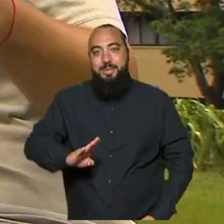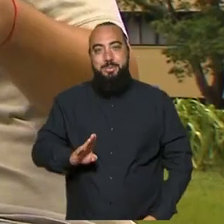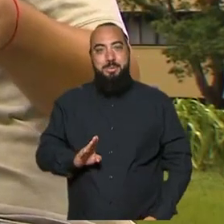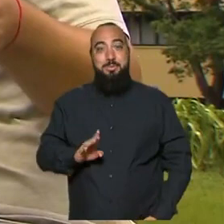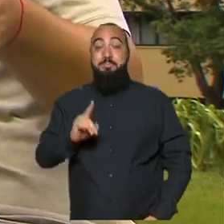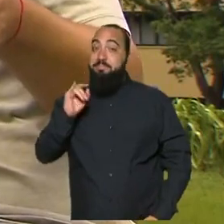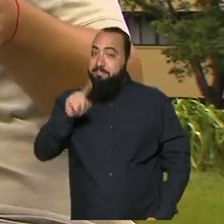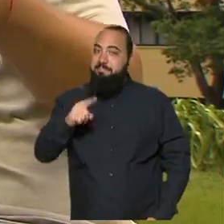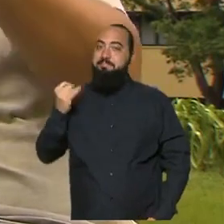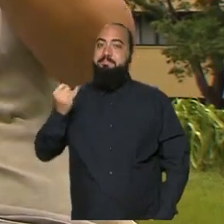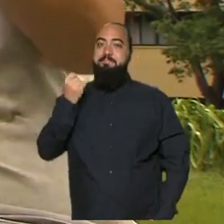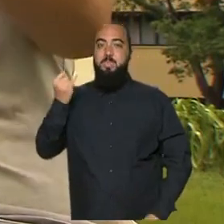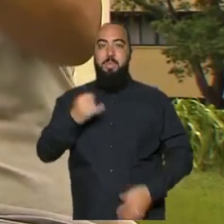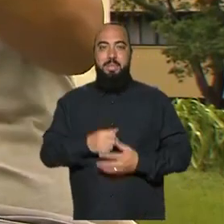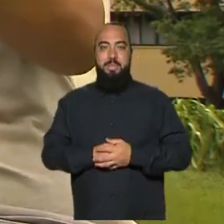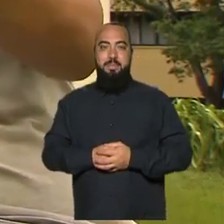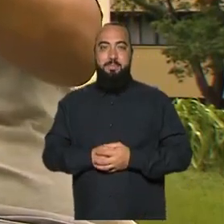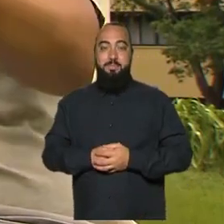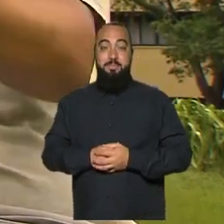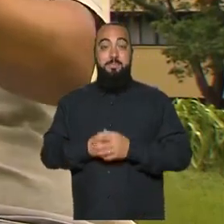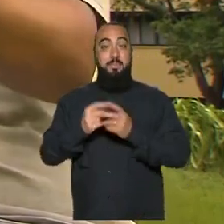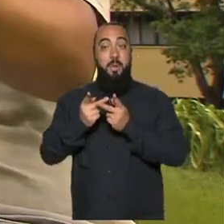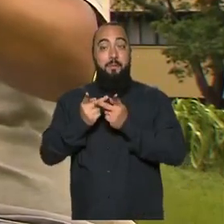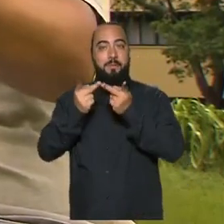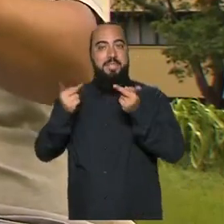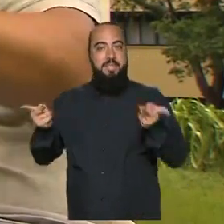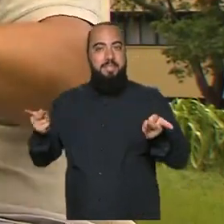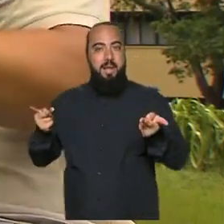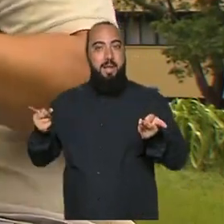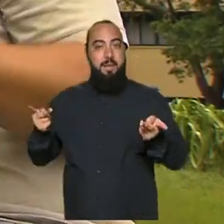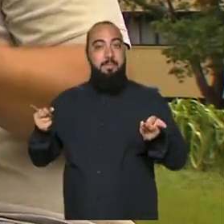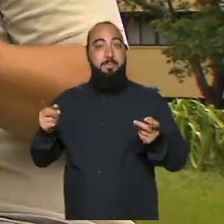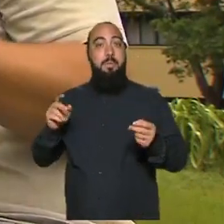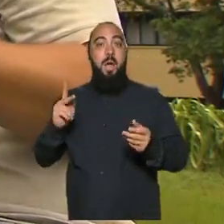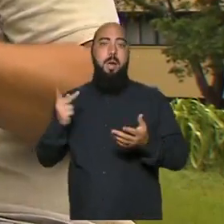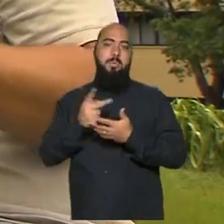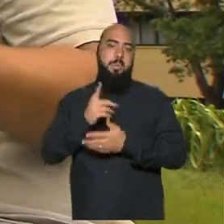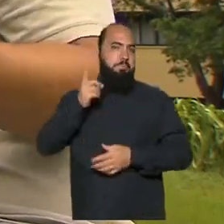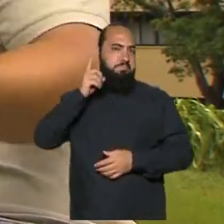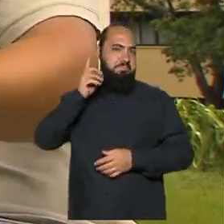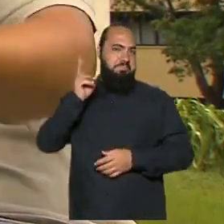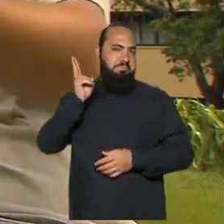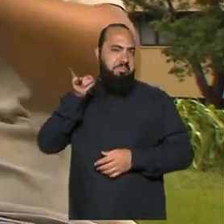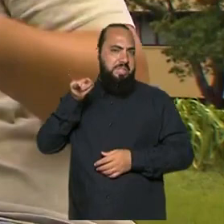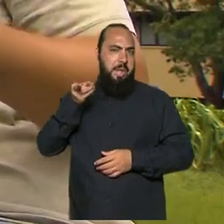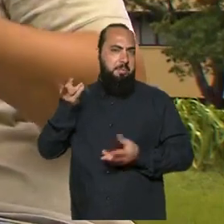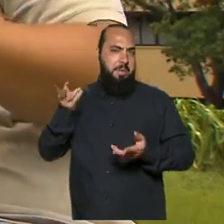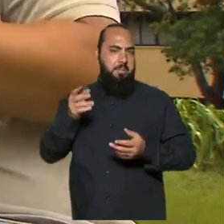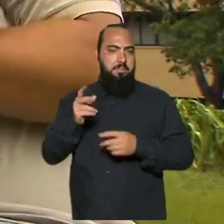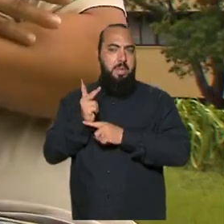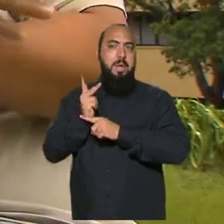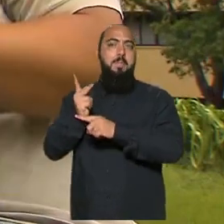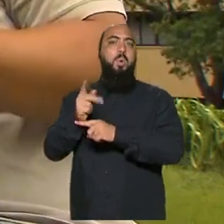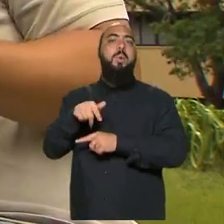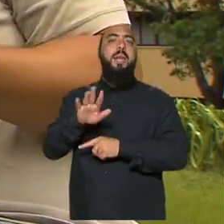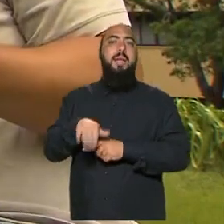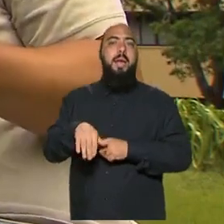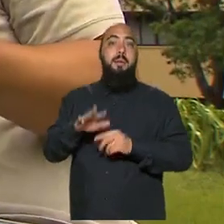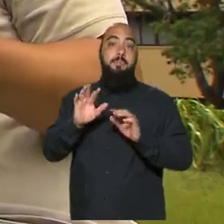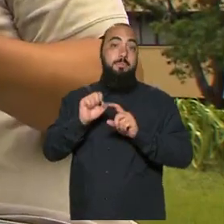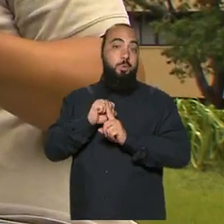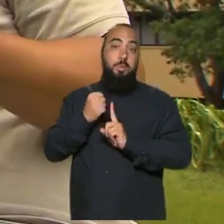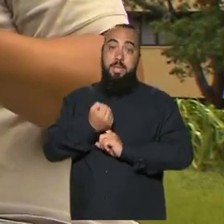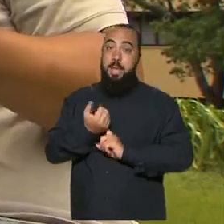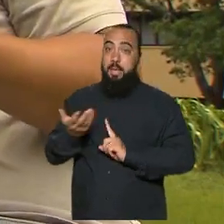importante. E a visitação espontânea, ela acontece a todo momento. E quem nos procura? A sociedade.